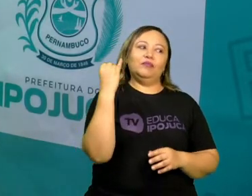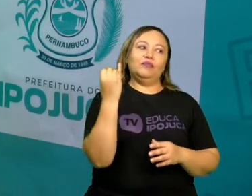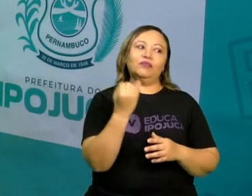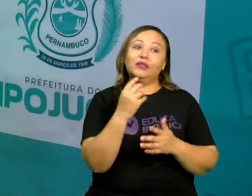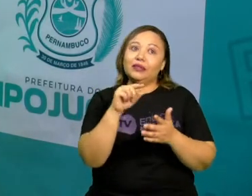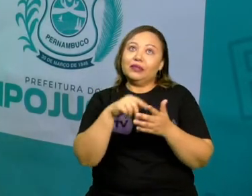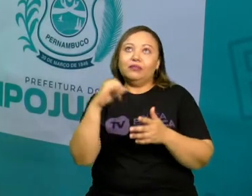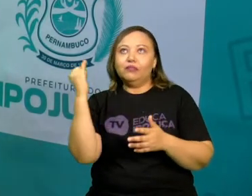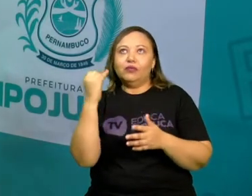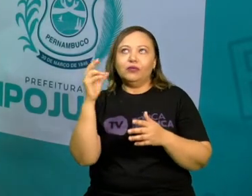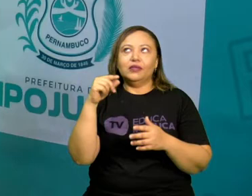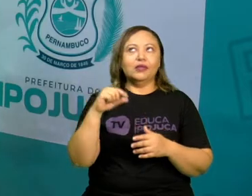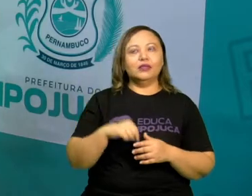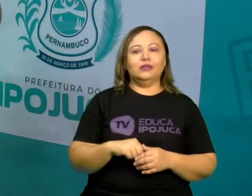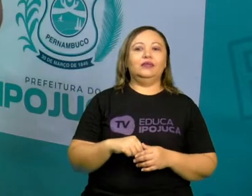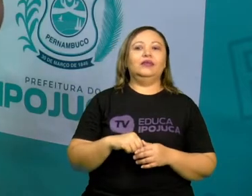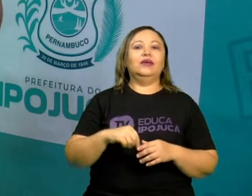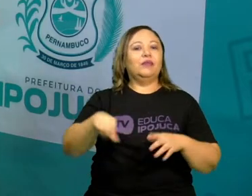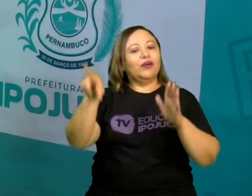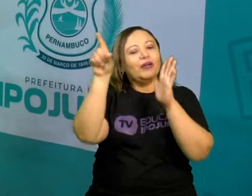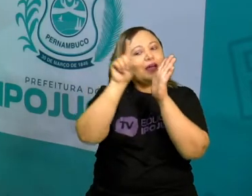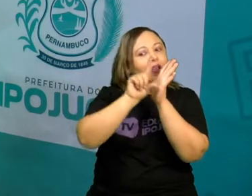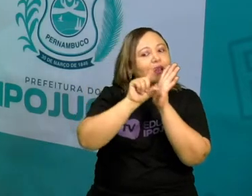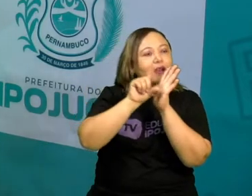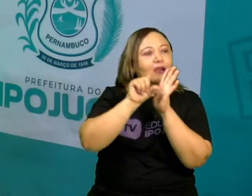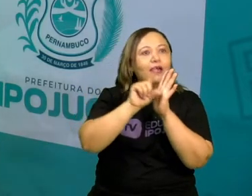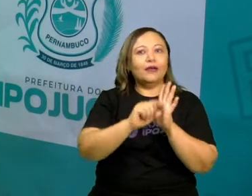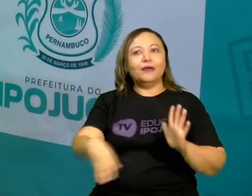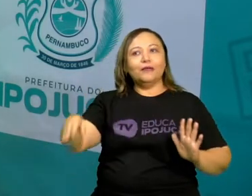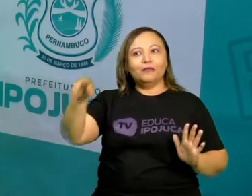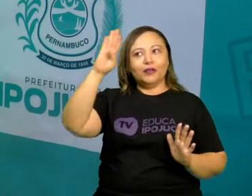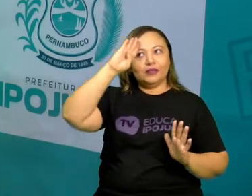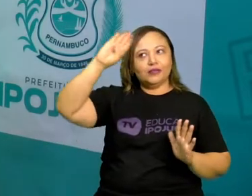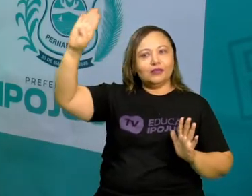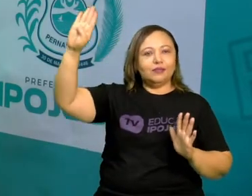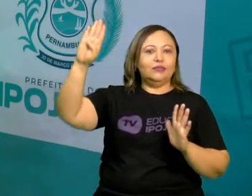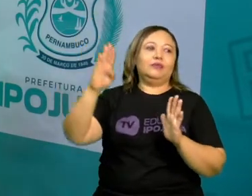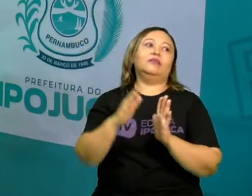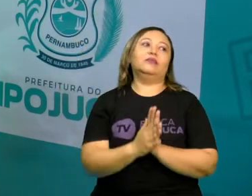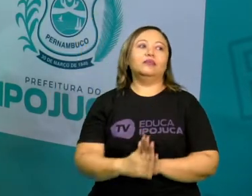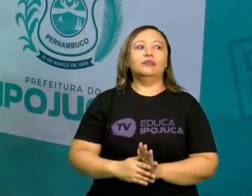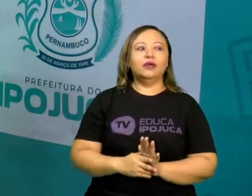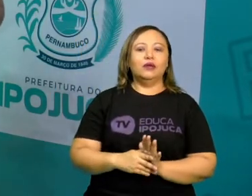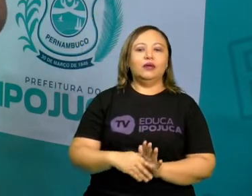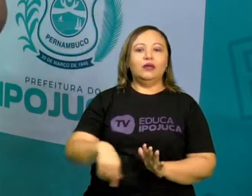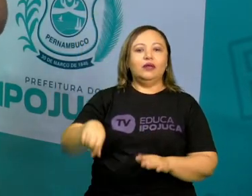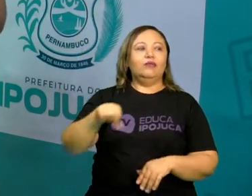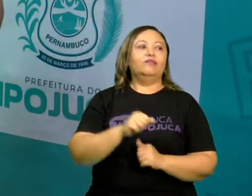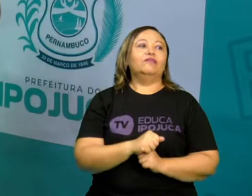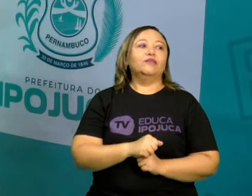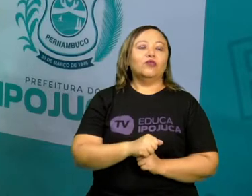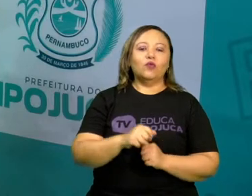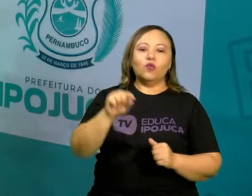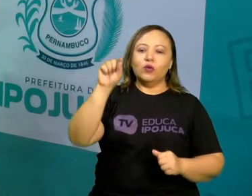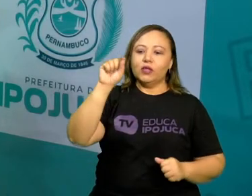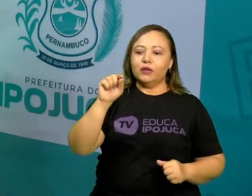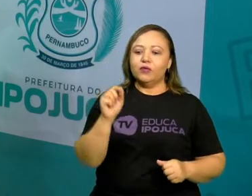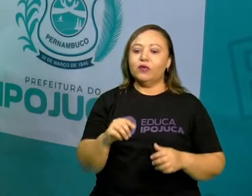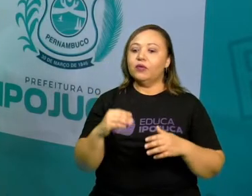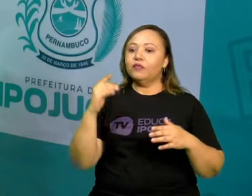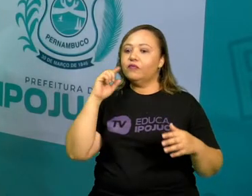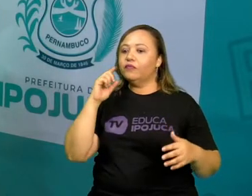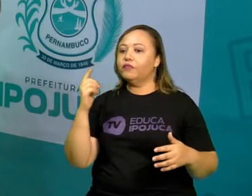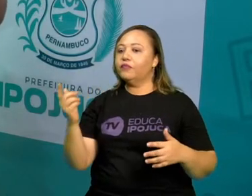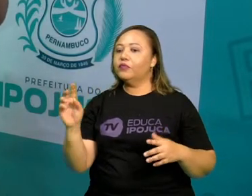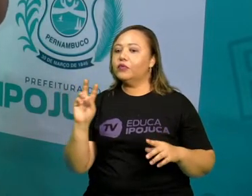ensinamento das leis civis. E das normas rígidas e estrutural daquela cidade. Então, quando ele passa a ter